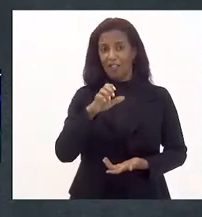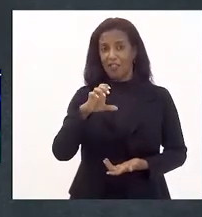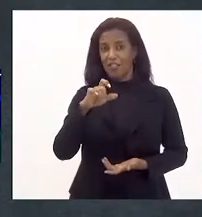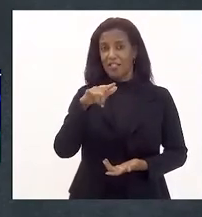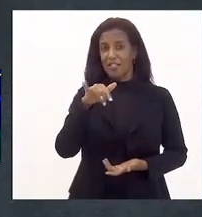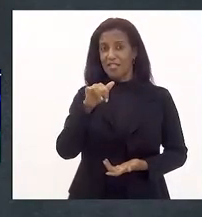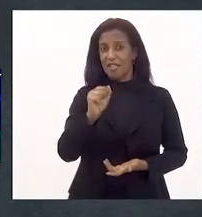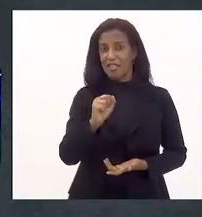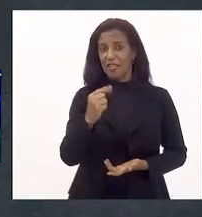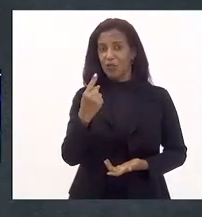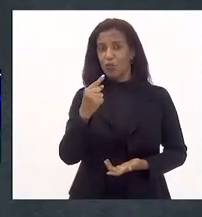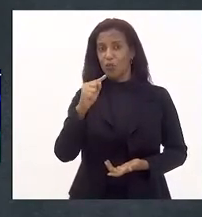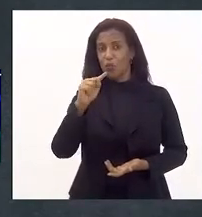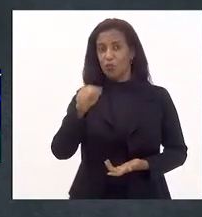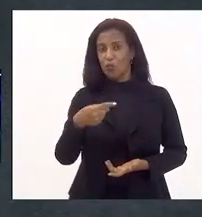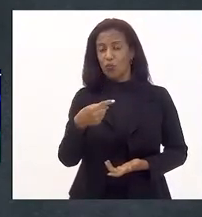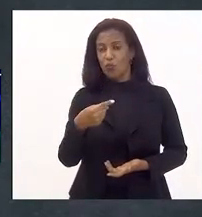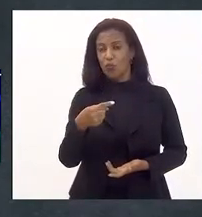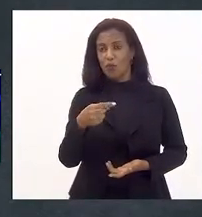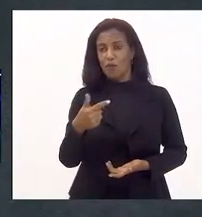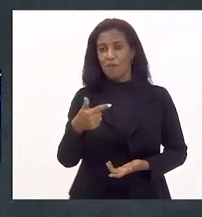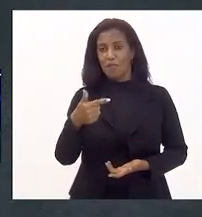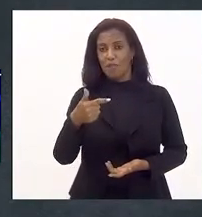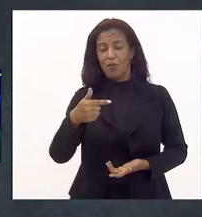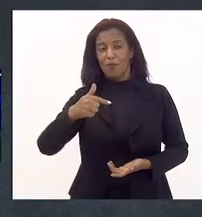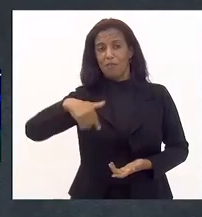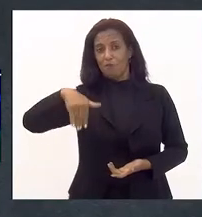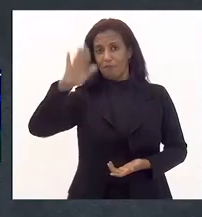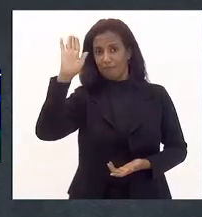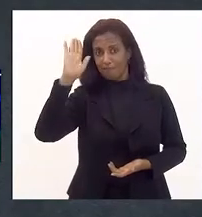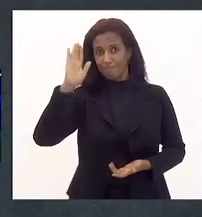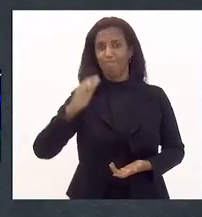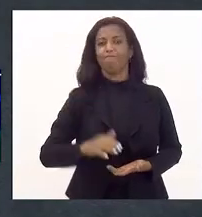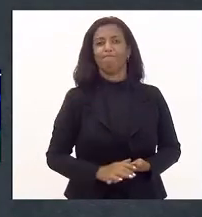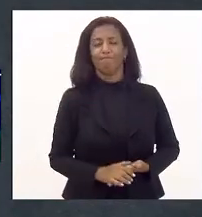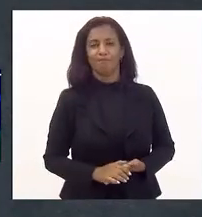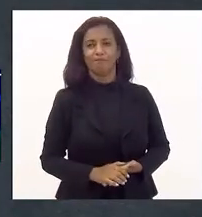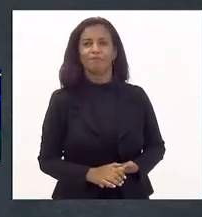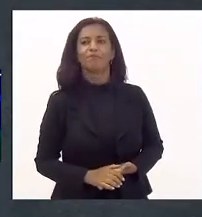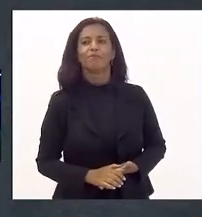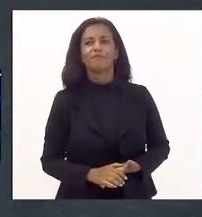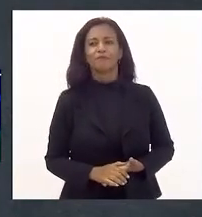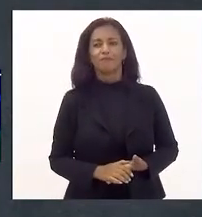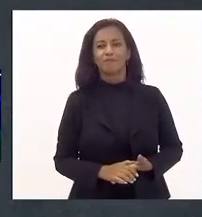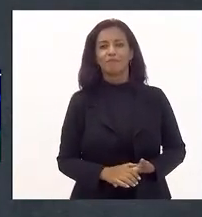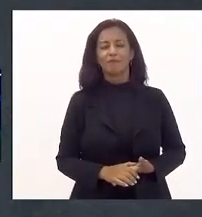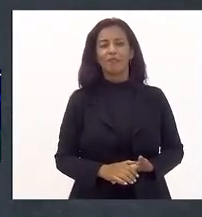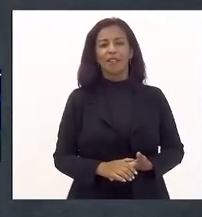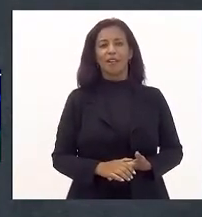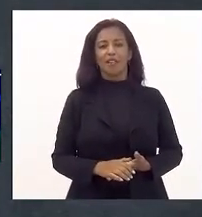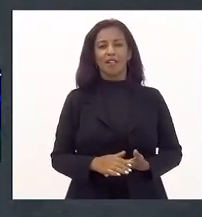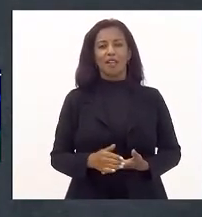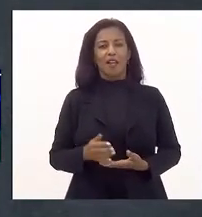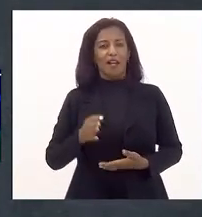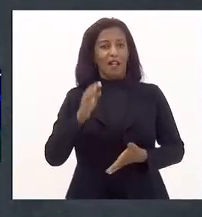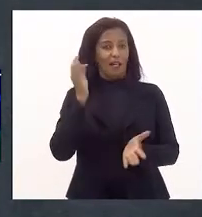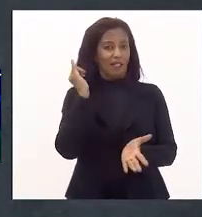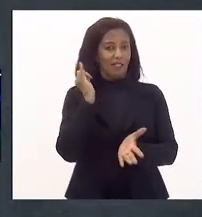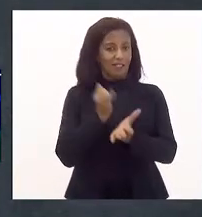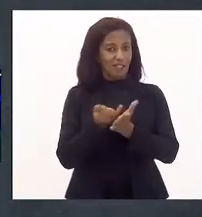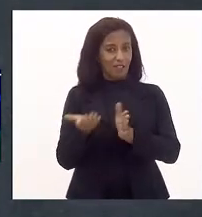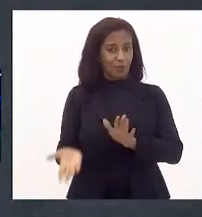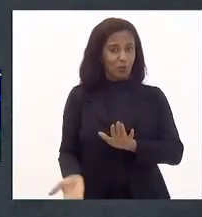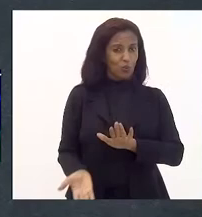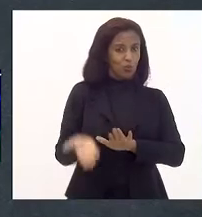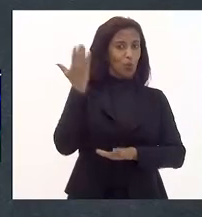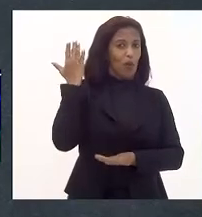1,5%, o vereador Felipe Michel, 1,5% de aumento na taxa Selic. Agora mesmo que os